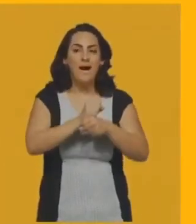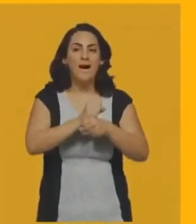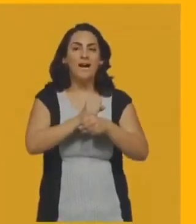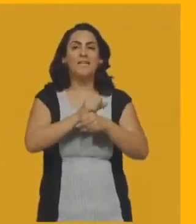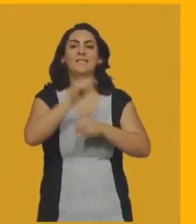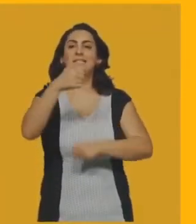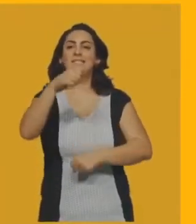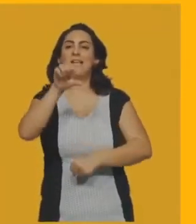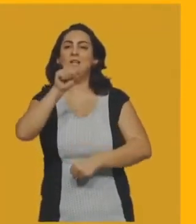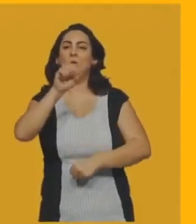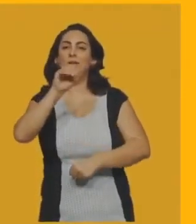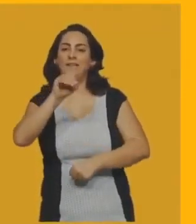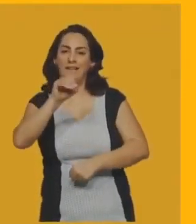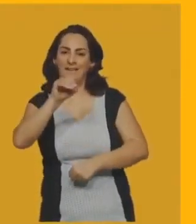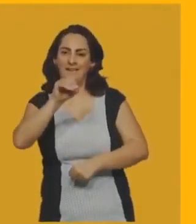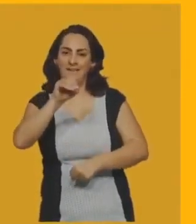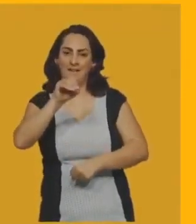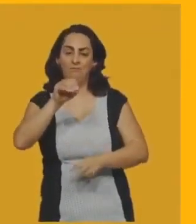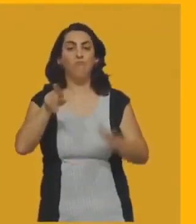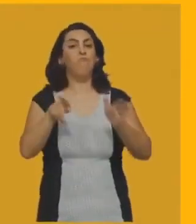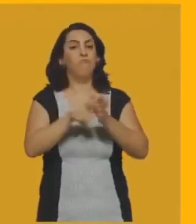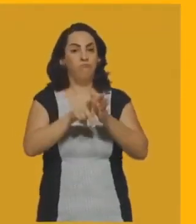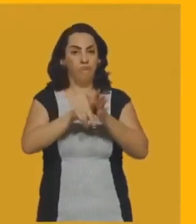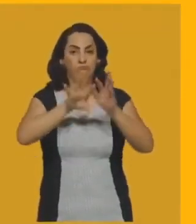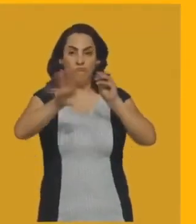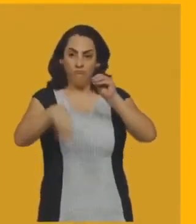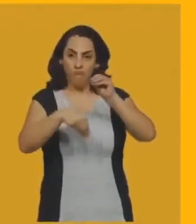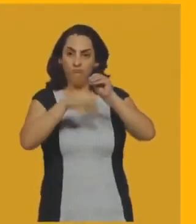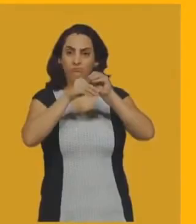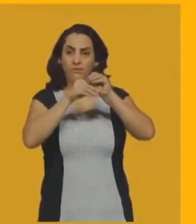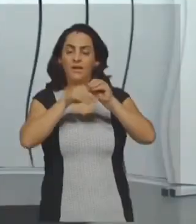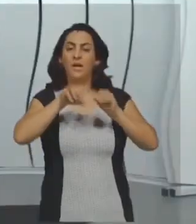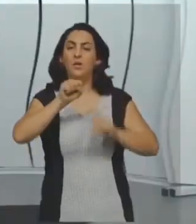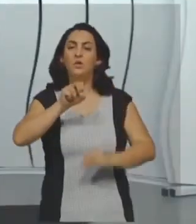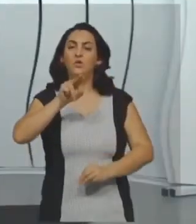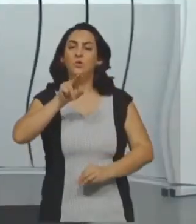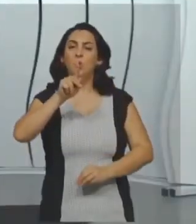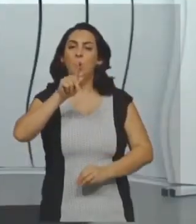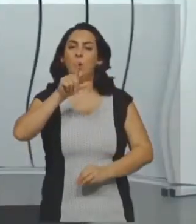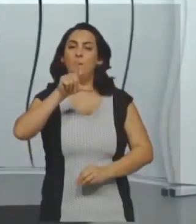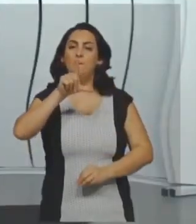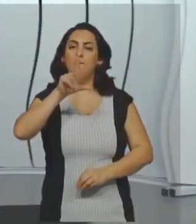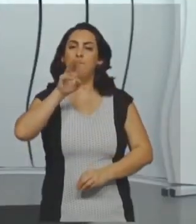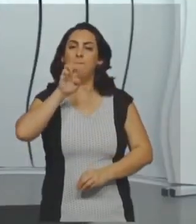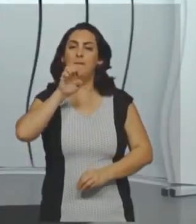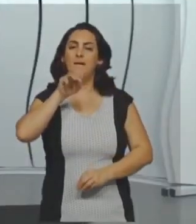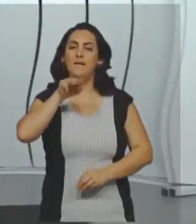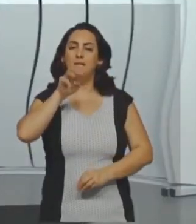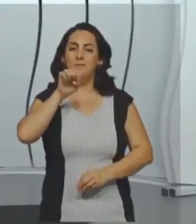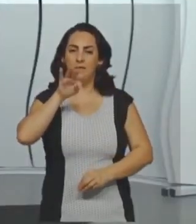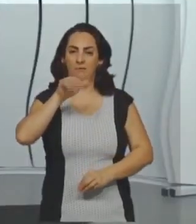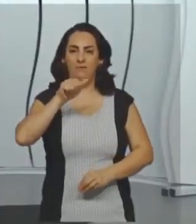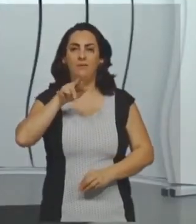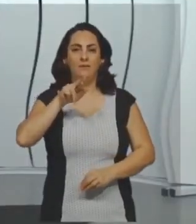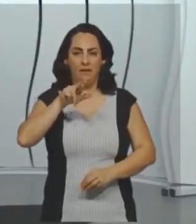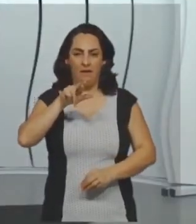opostos pelos vértices, né? E que somam também 180 graus. São